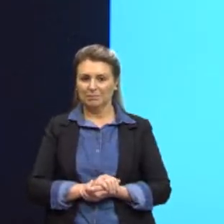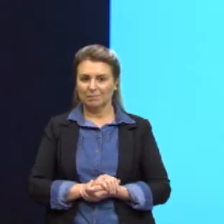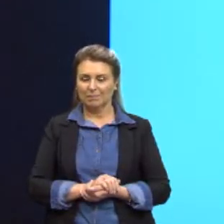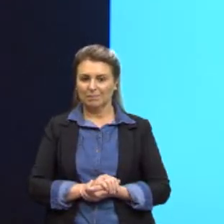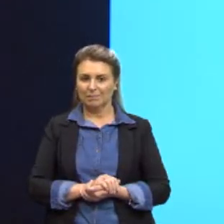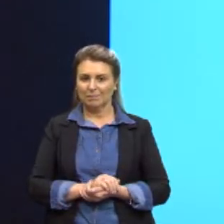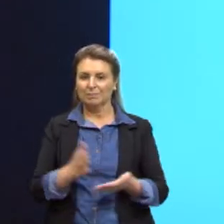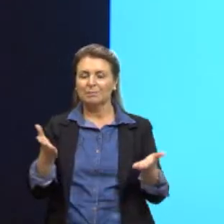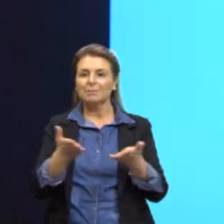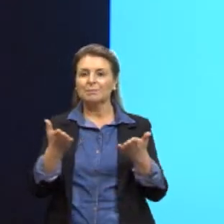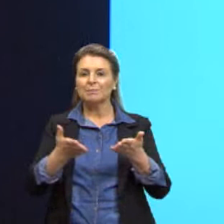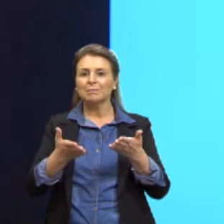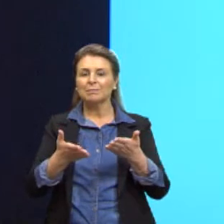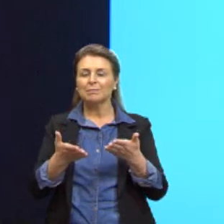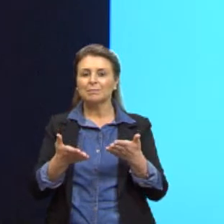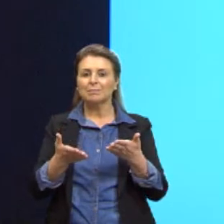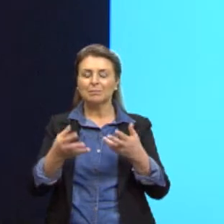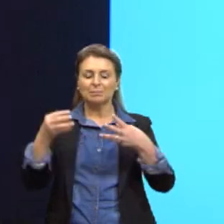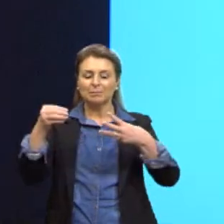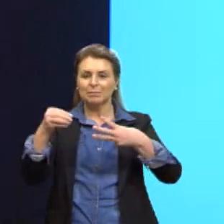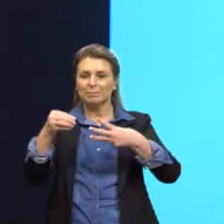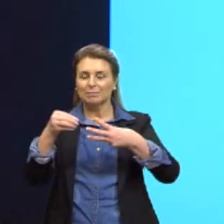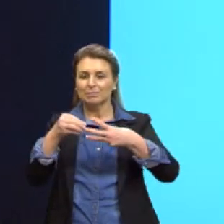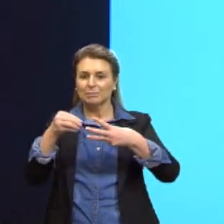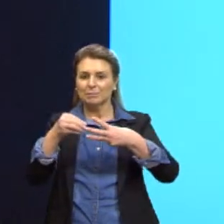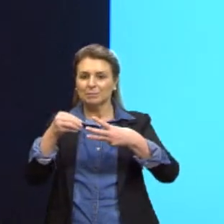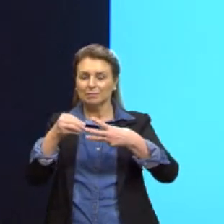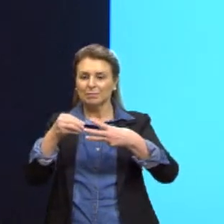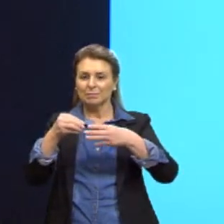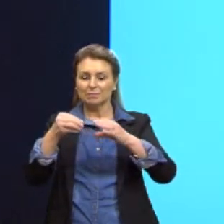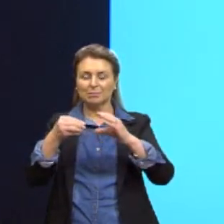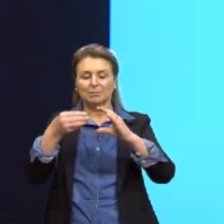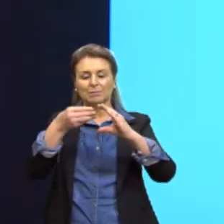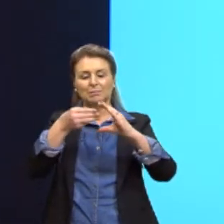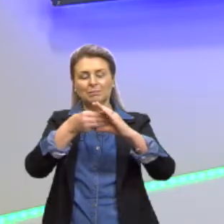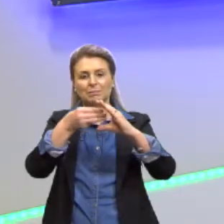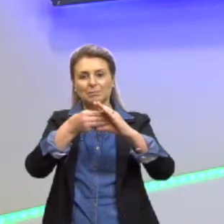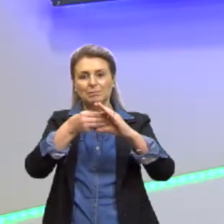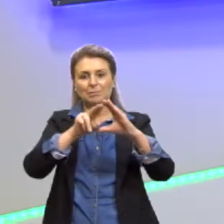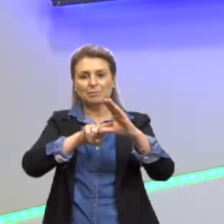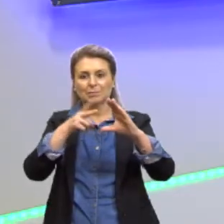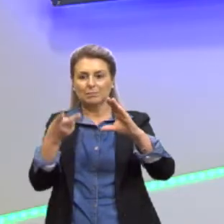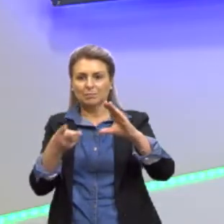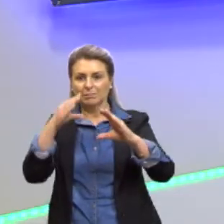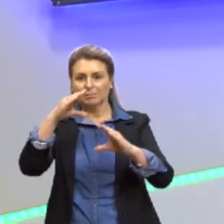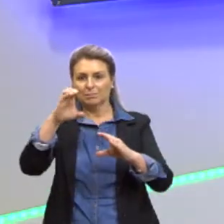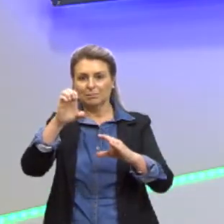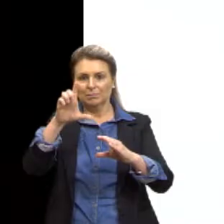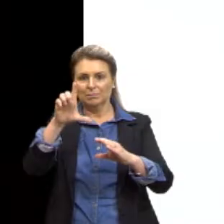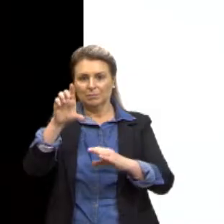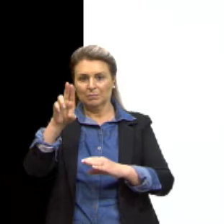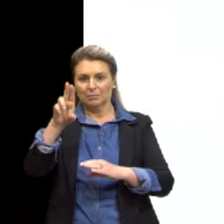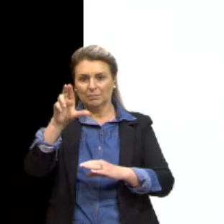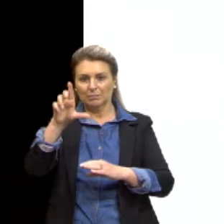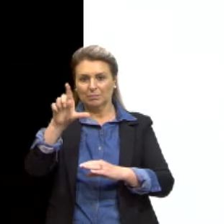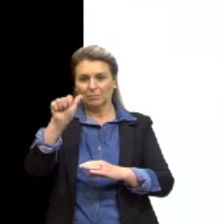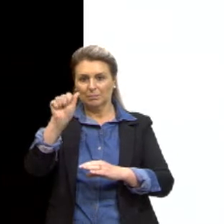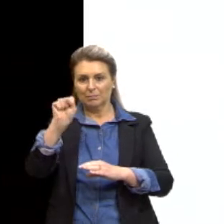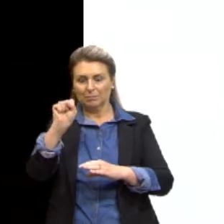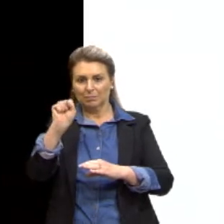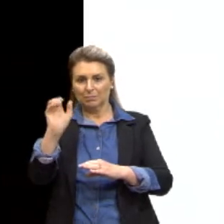falamos agora de células-tronco, né? As células-tronco são células do nosso corpo